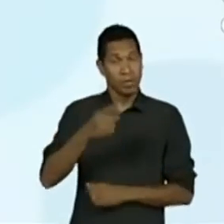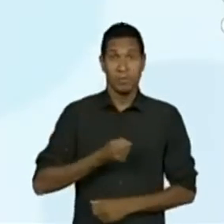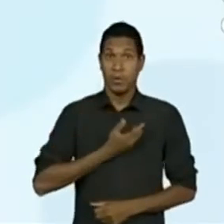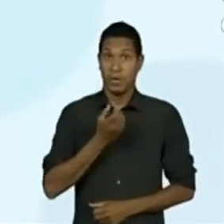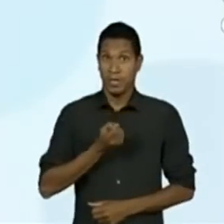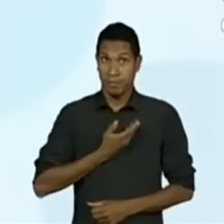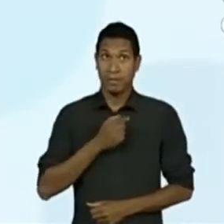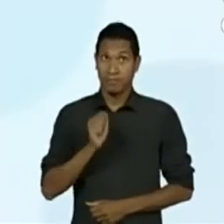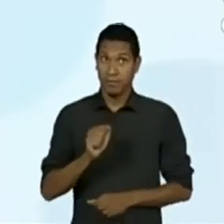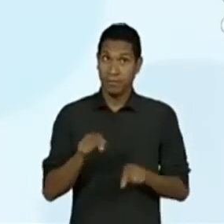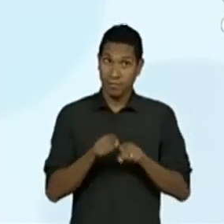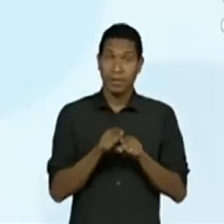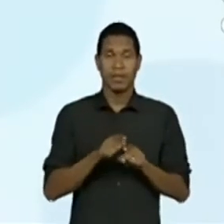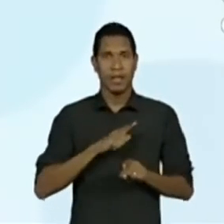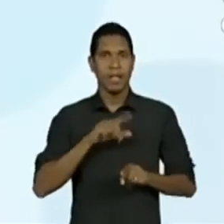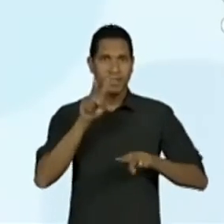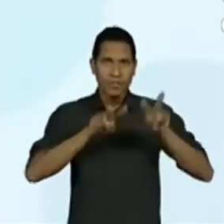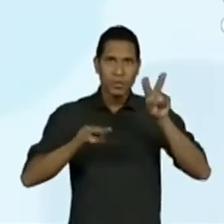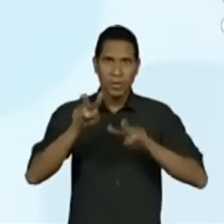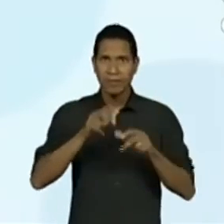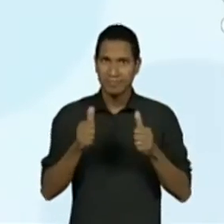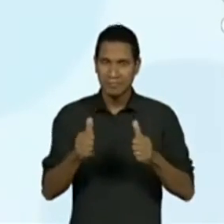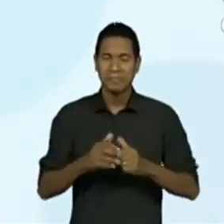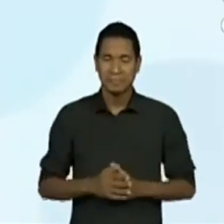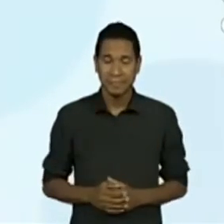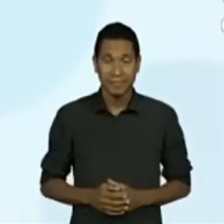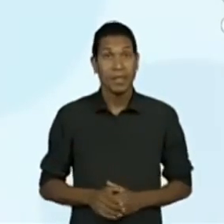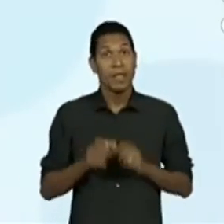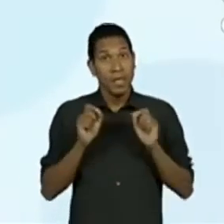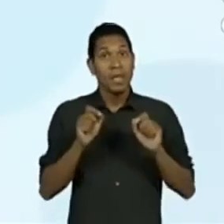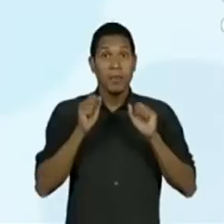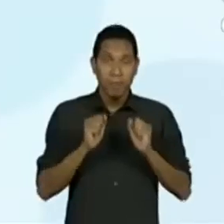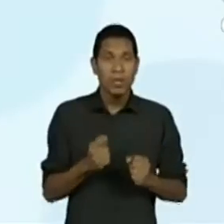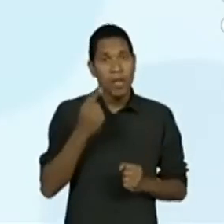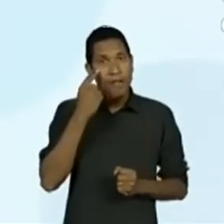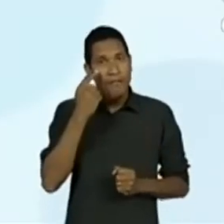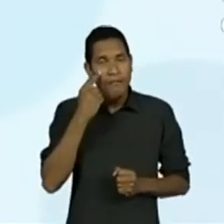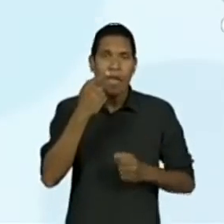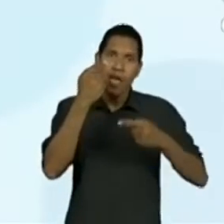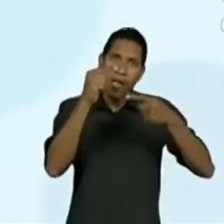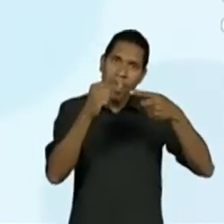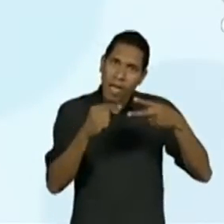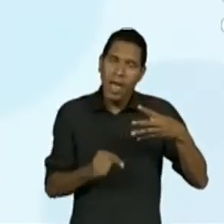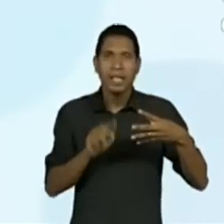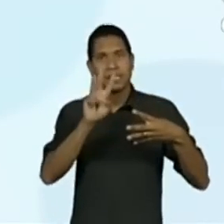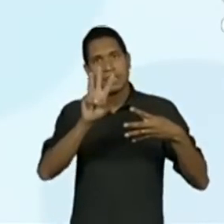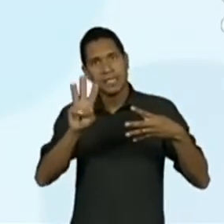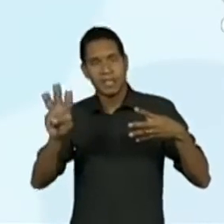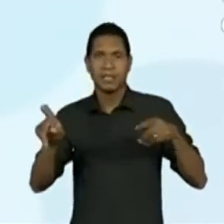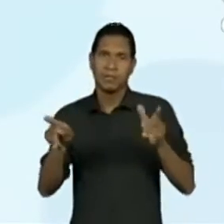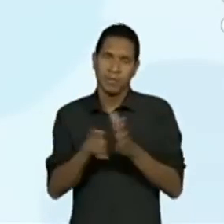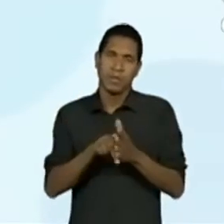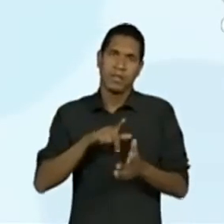Também tem isso em a parte de ação. Além de conhecer outros sites e ideias de cyberpoesia.